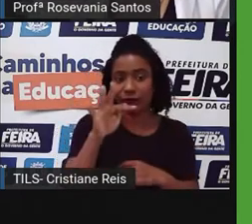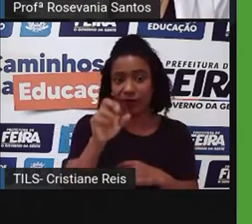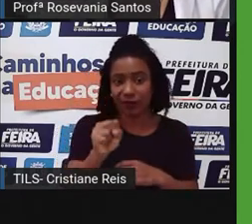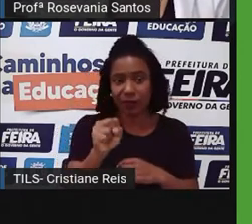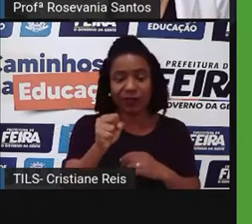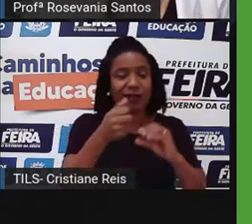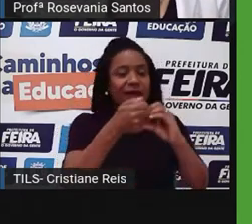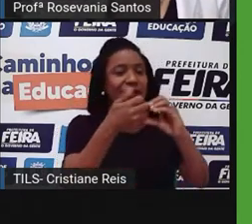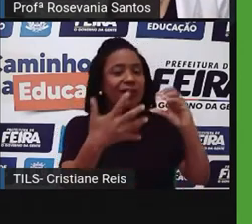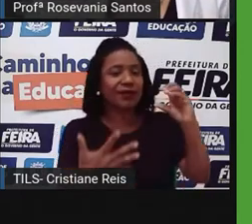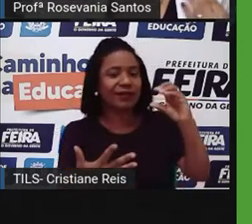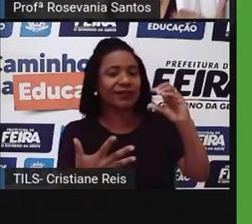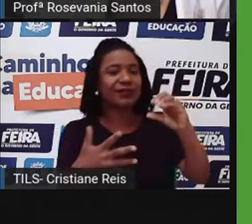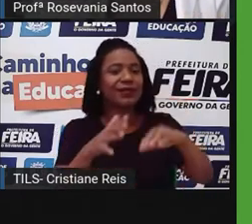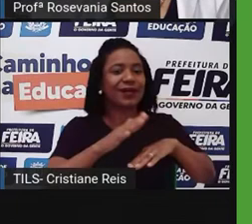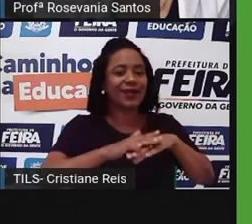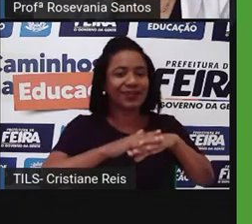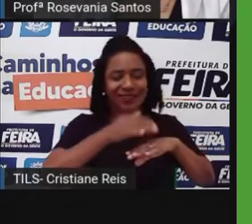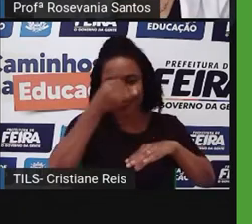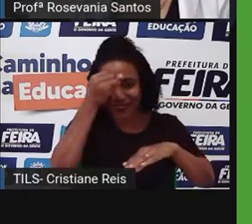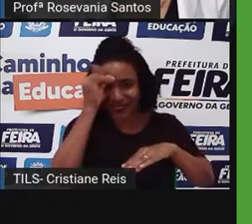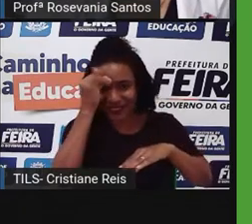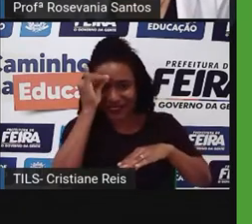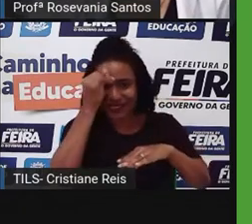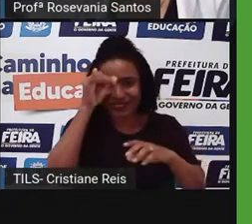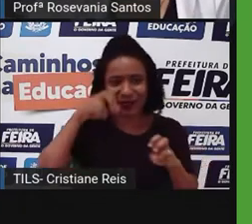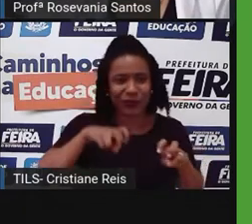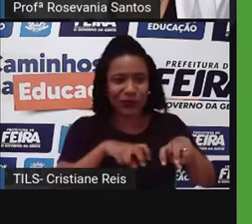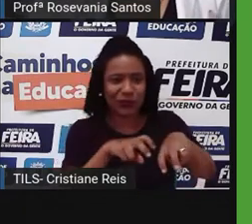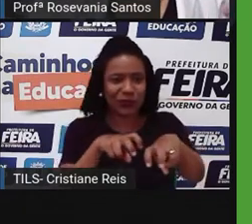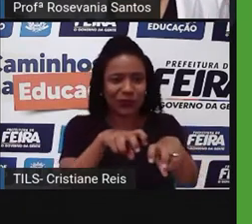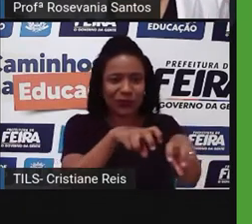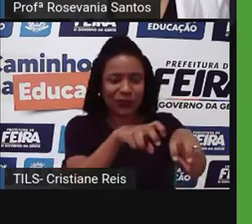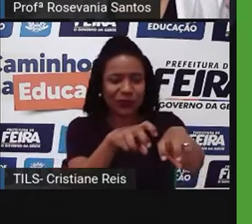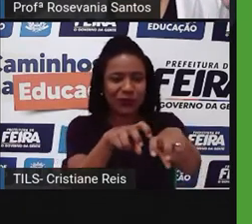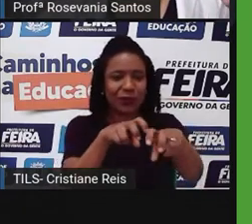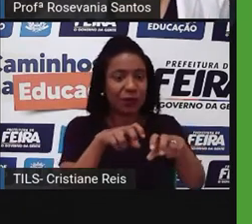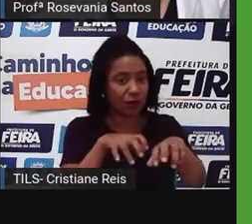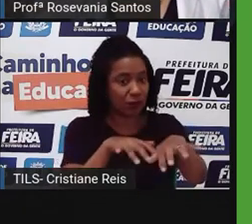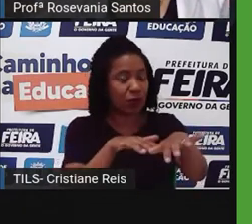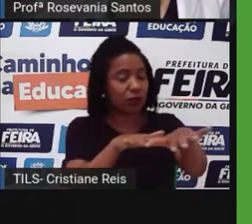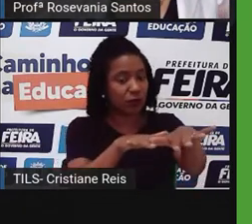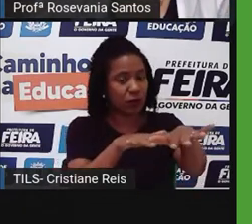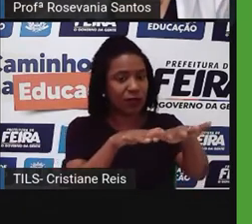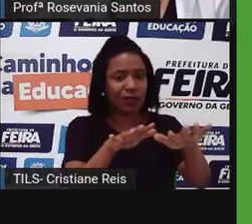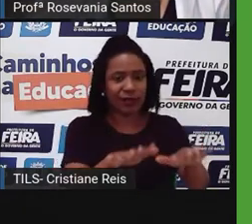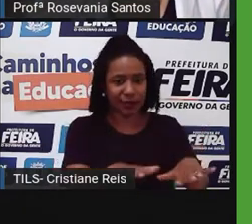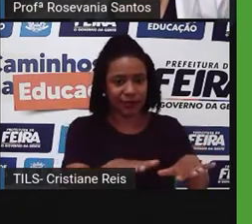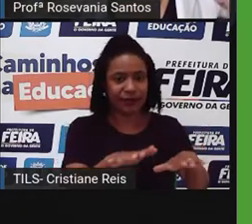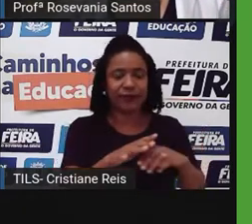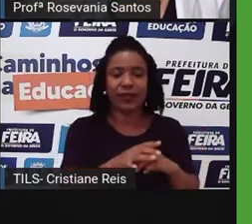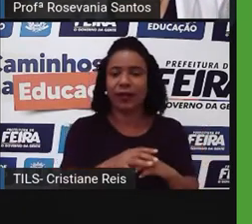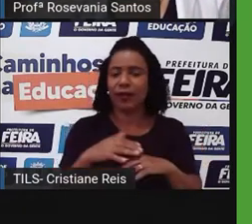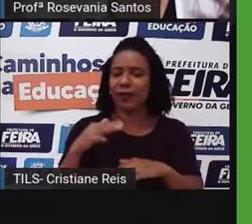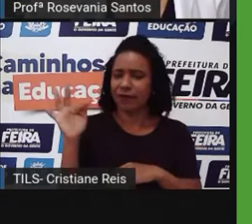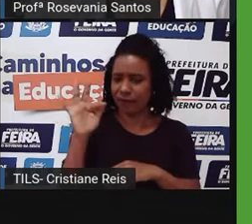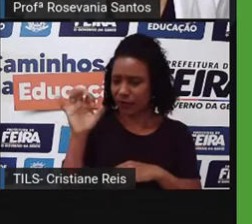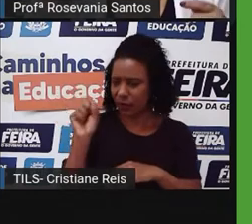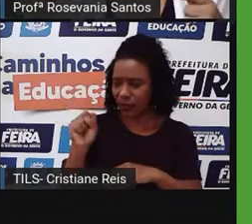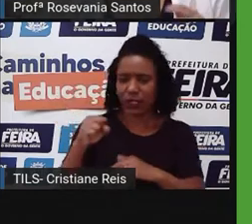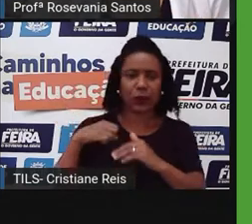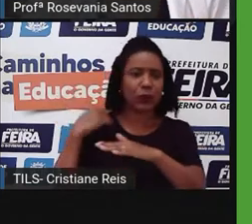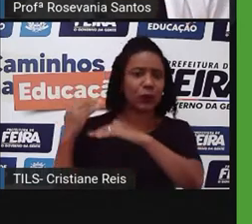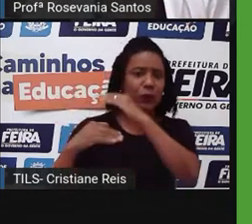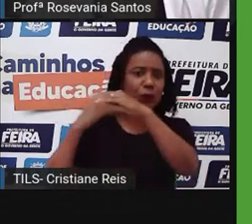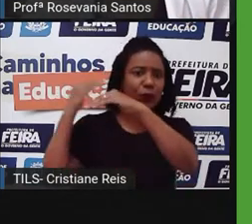de animais. Mas o tempo foi passando e Feira de Santana criou essa característica de cidade grande. A gente tem muito essa